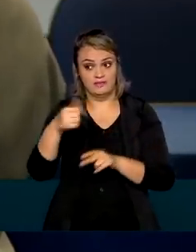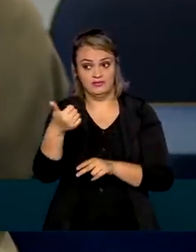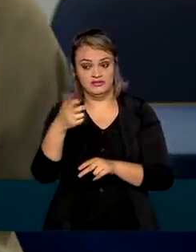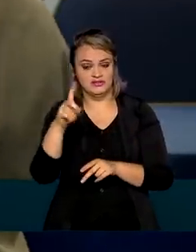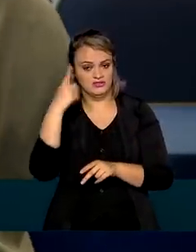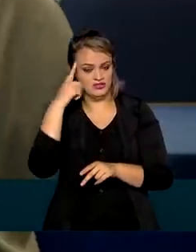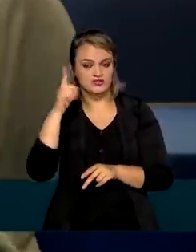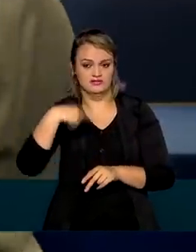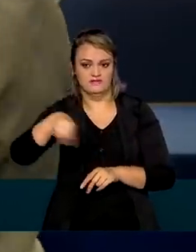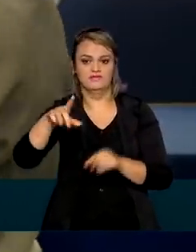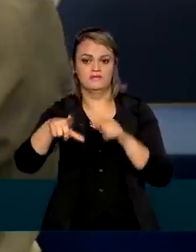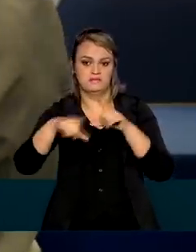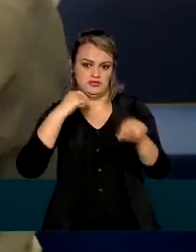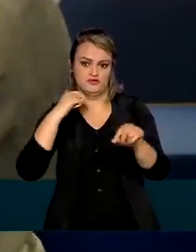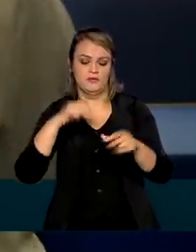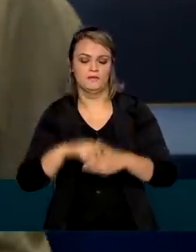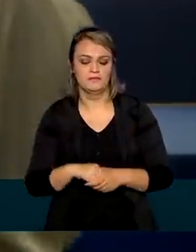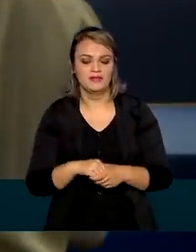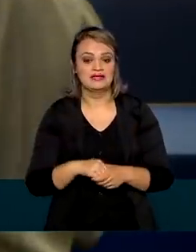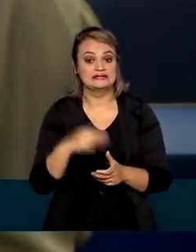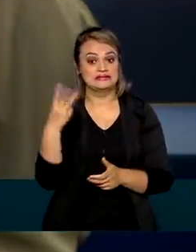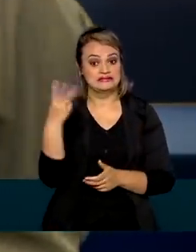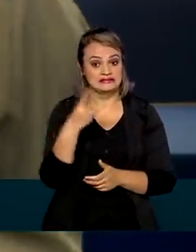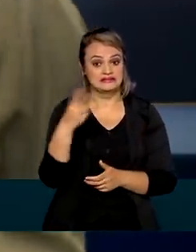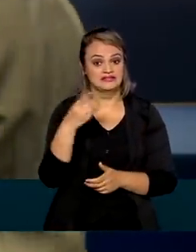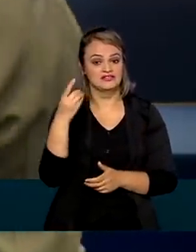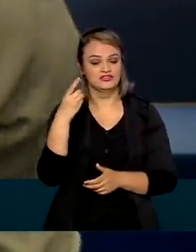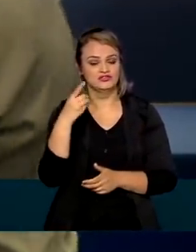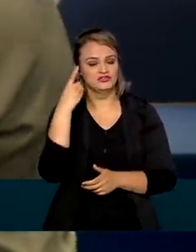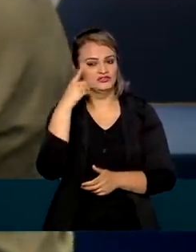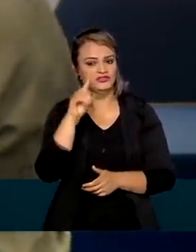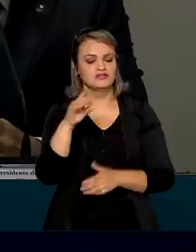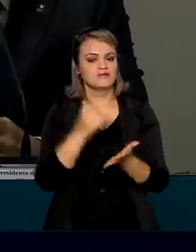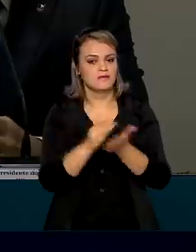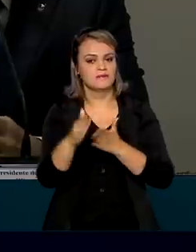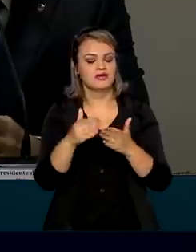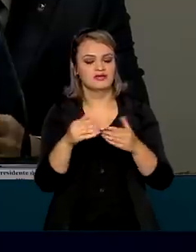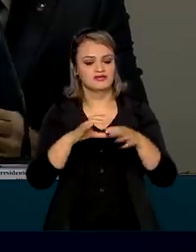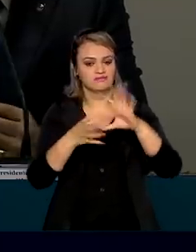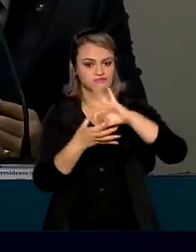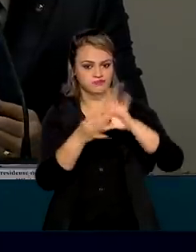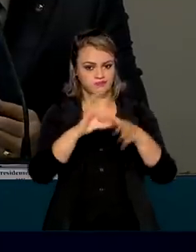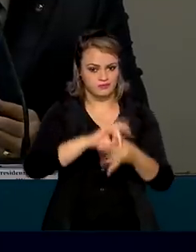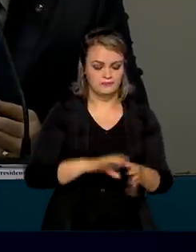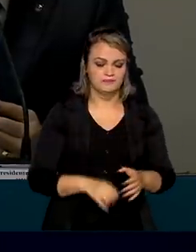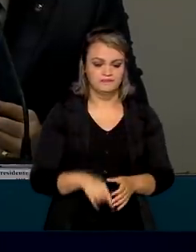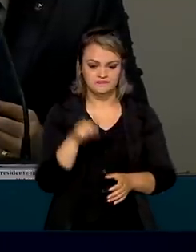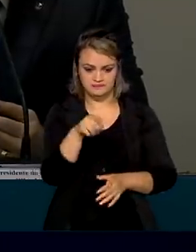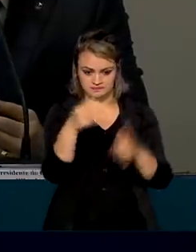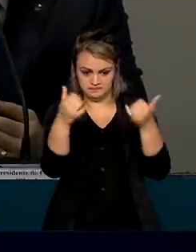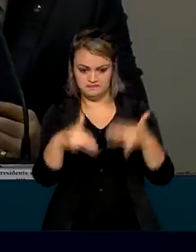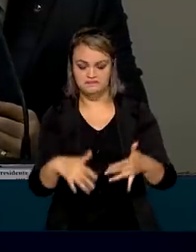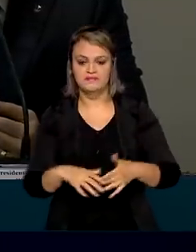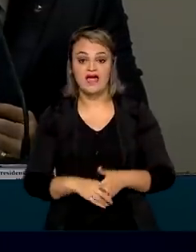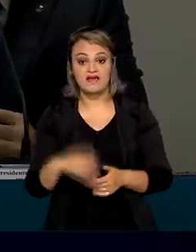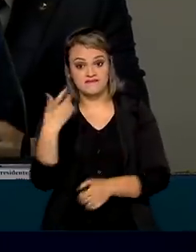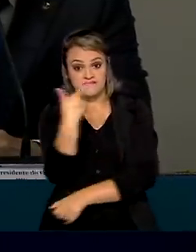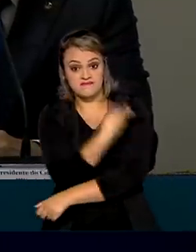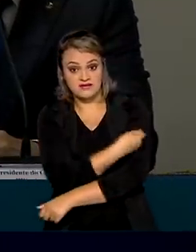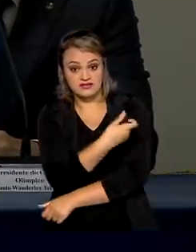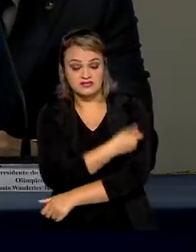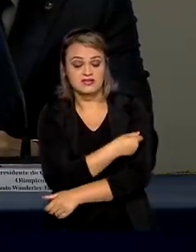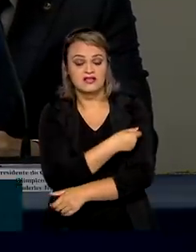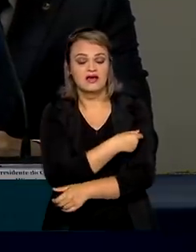primeiro embarque para o Japão e há 33 dias da abertura da Olimpíada. Essas vacinas estão sendo aplicadas